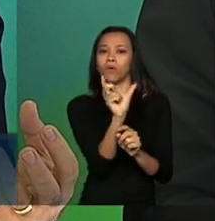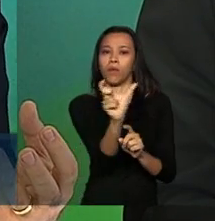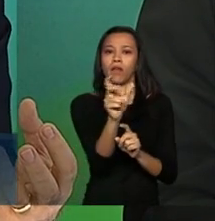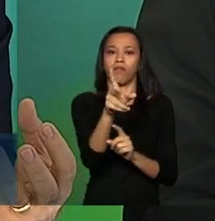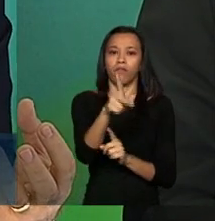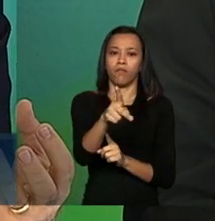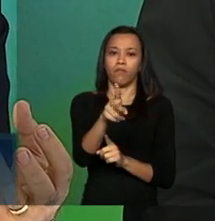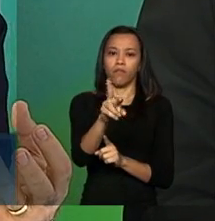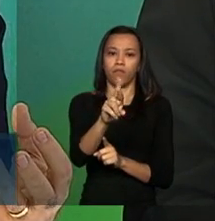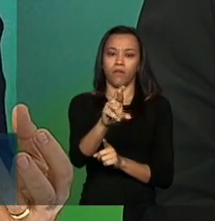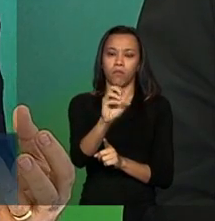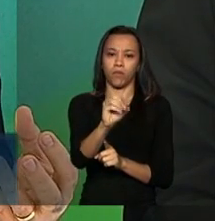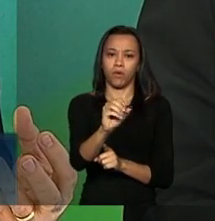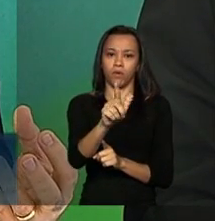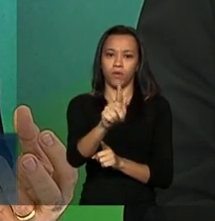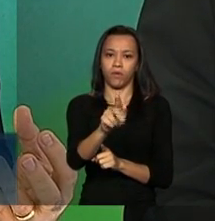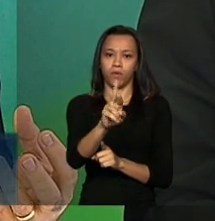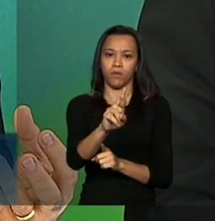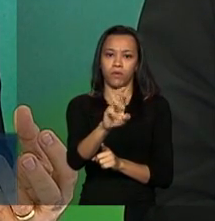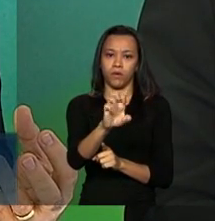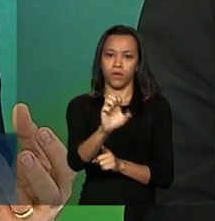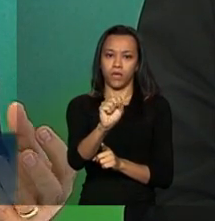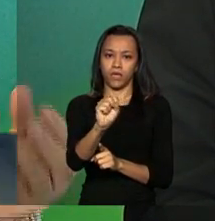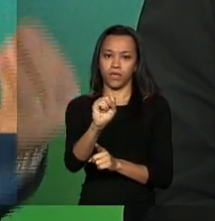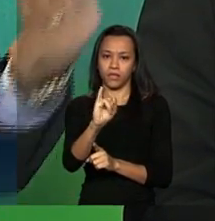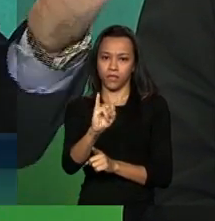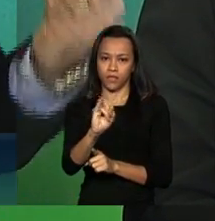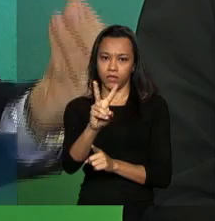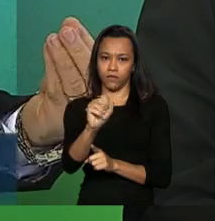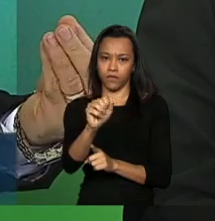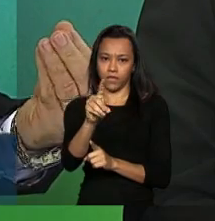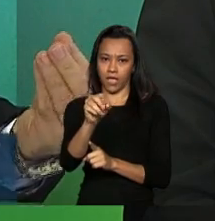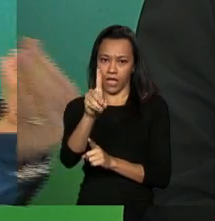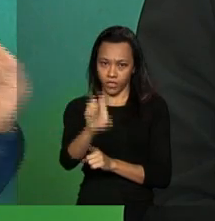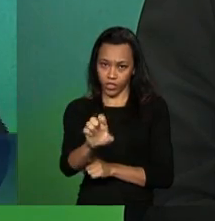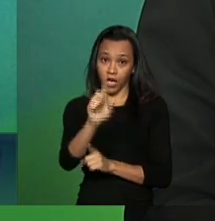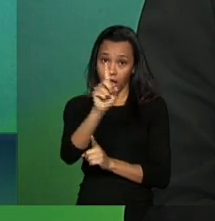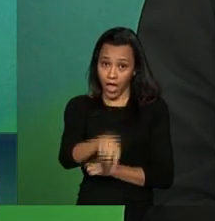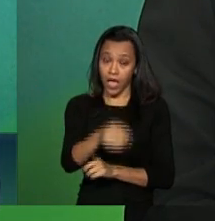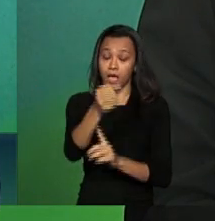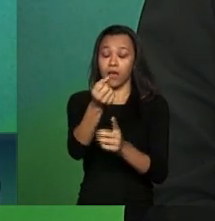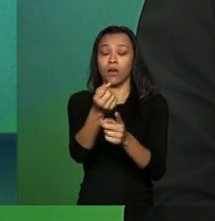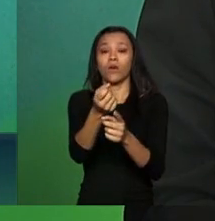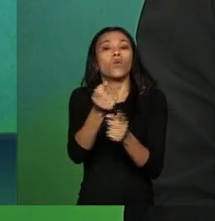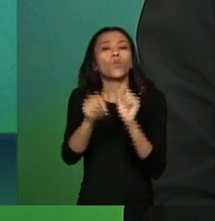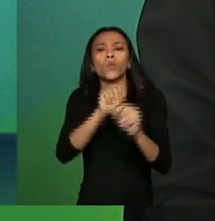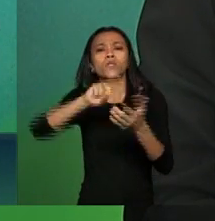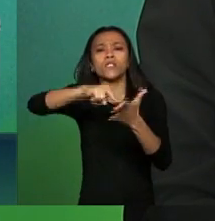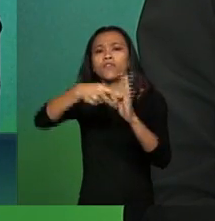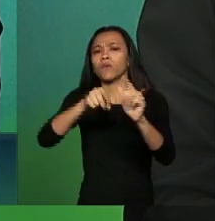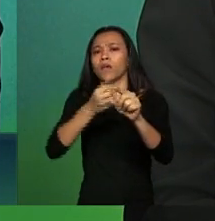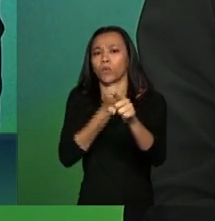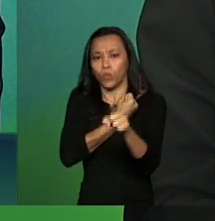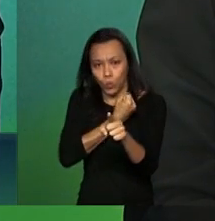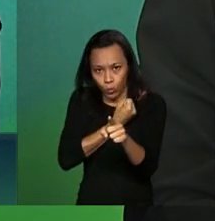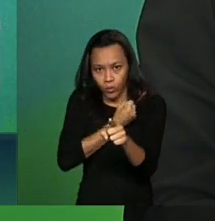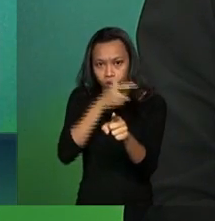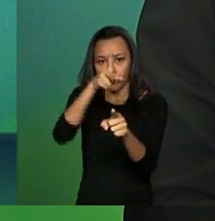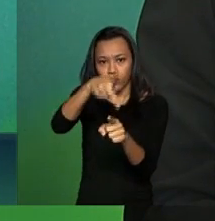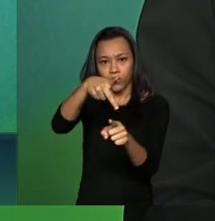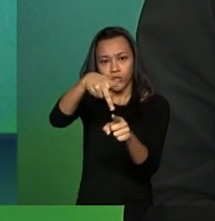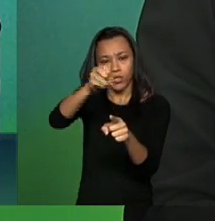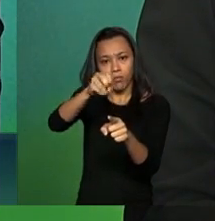E o que é essa progressividade? É este número de pontos necessários para que o trabalhador